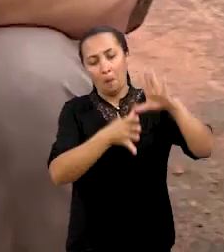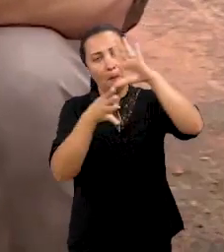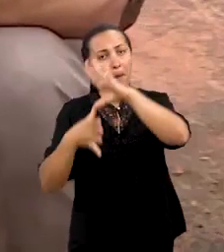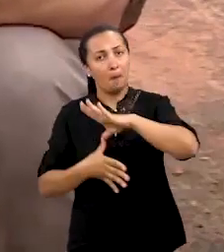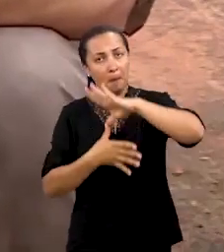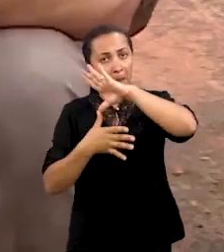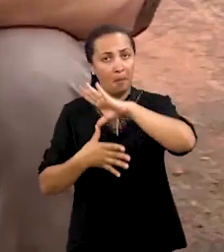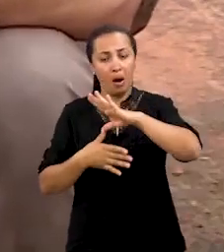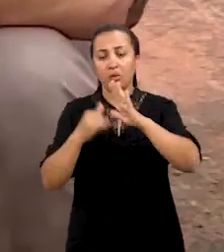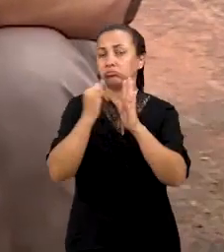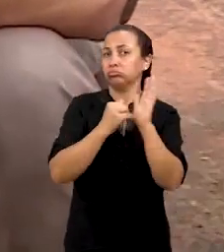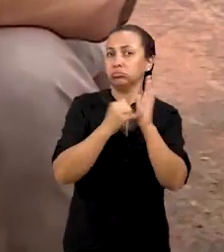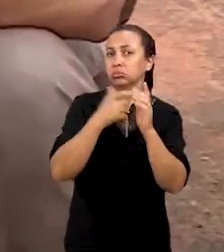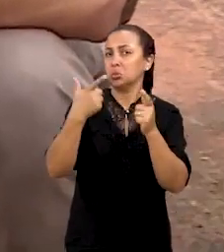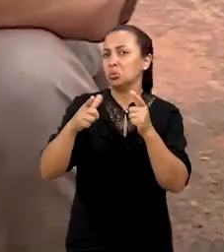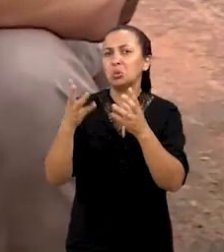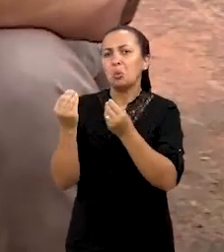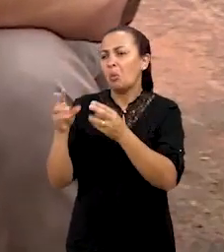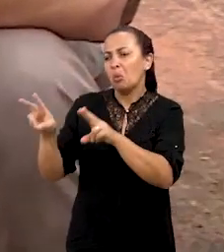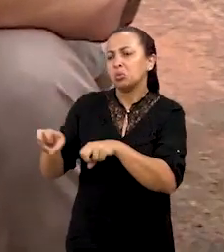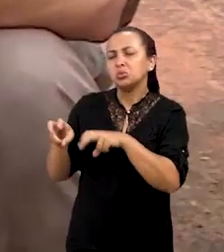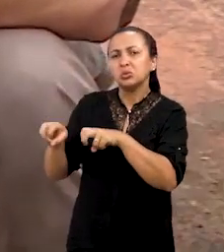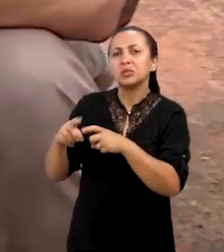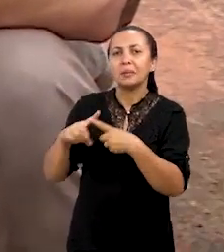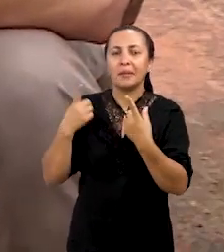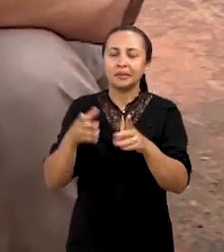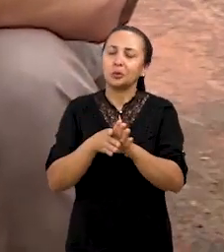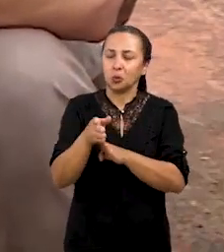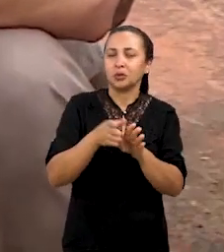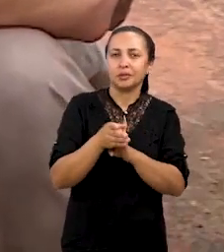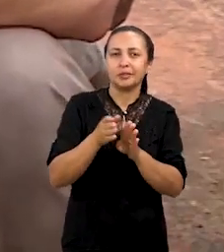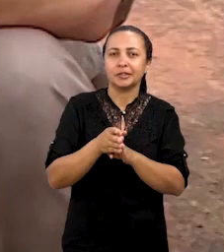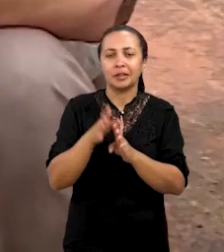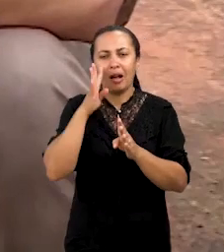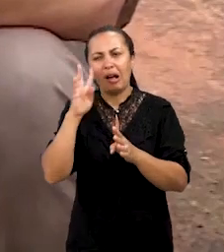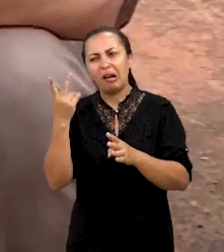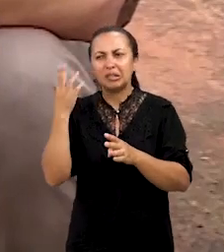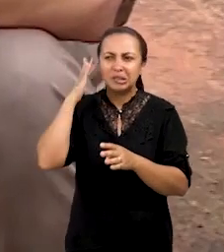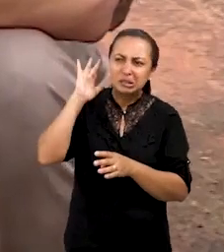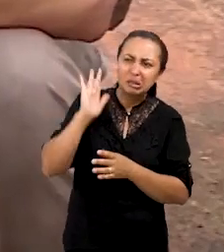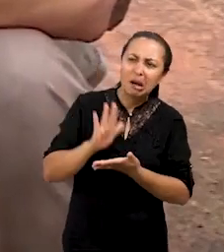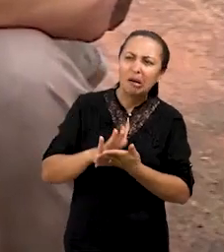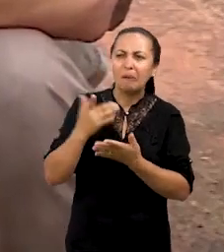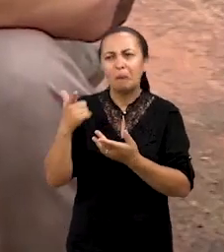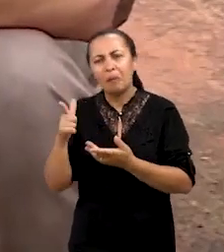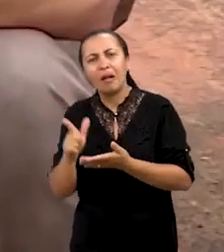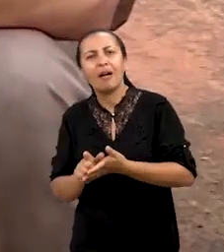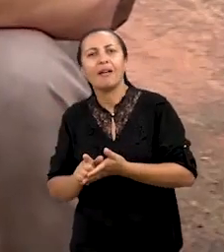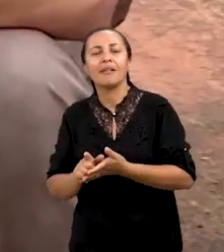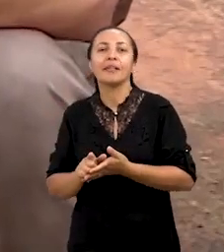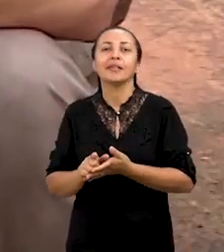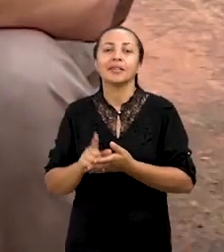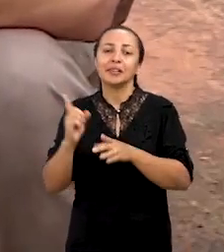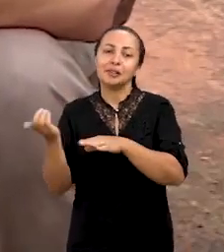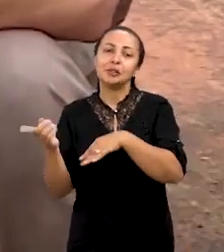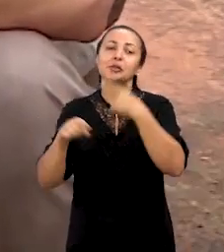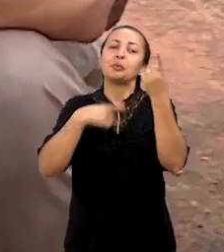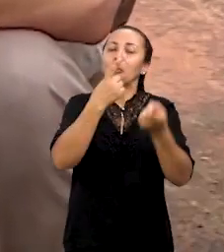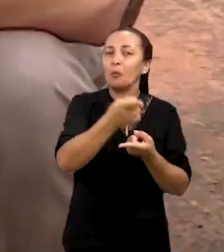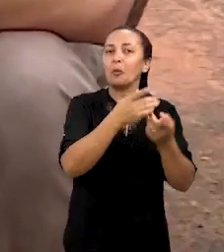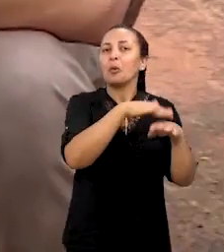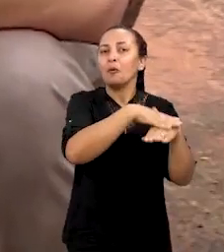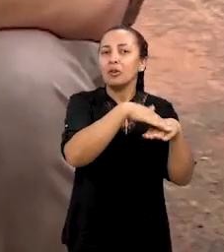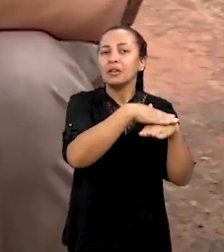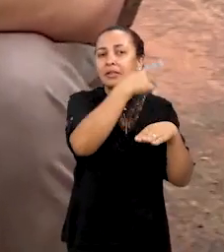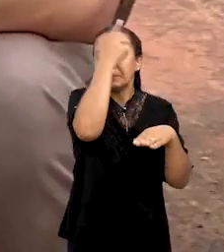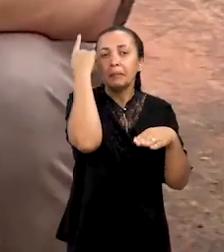nos cadastros, não tinha tantos sítios. Já é um orientador, né? A gente, ah, será assim? Não tem? E aí um outro é você